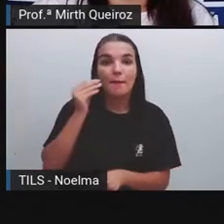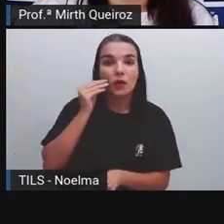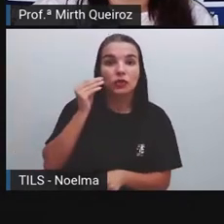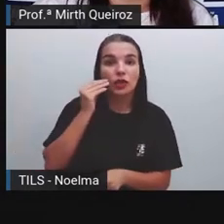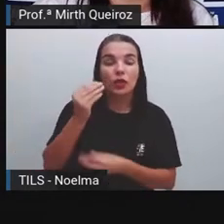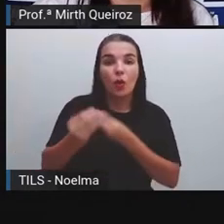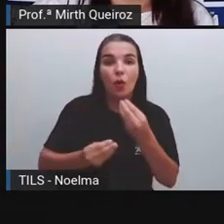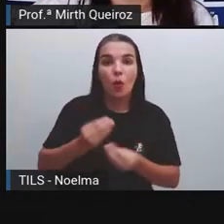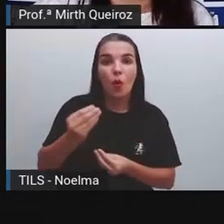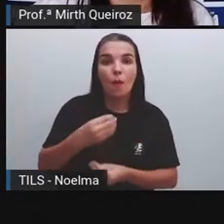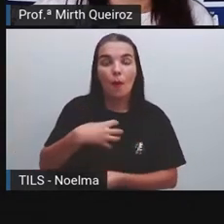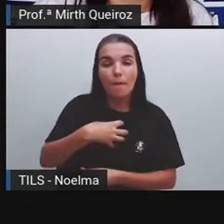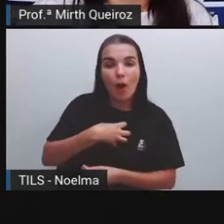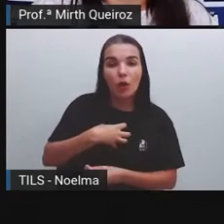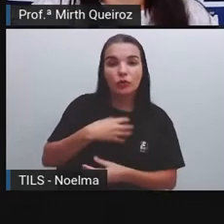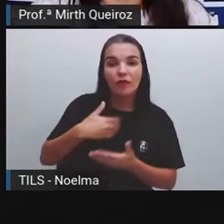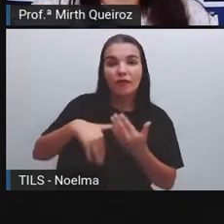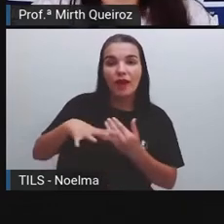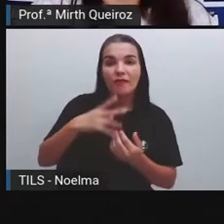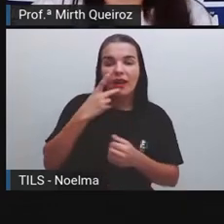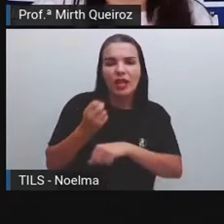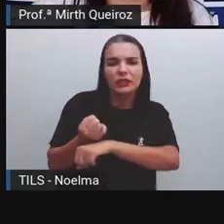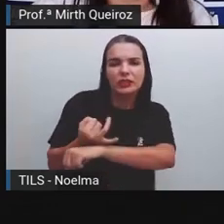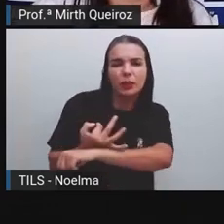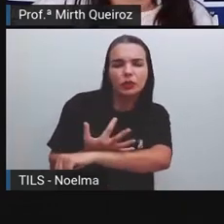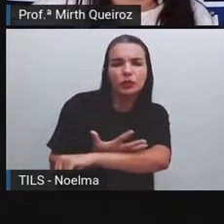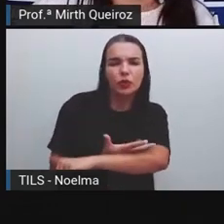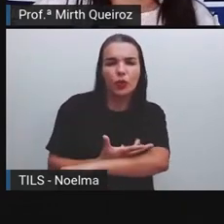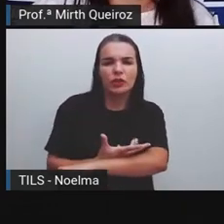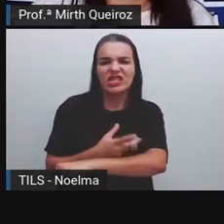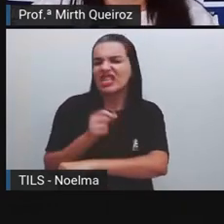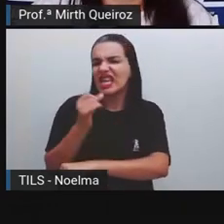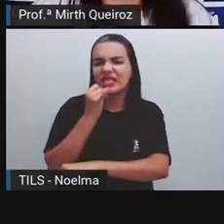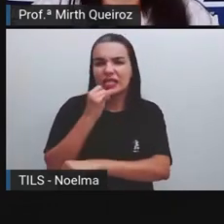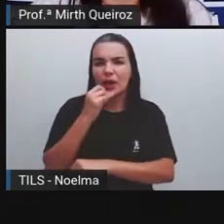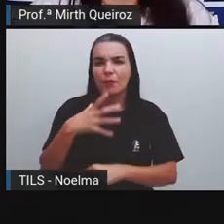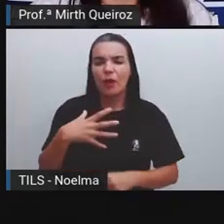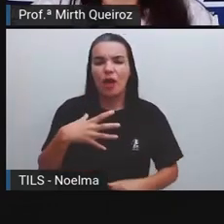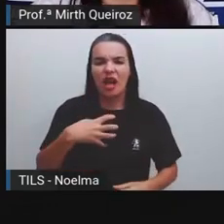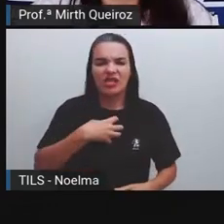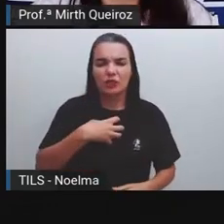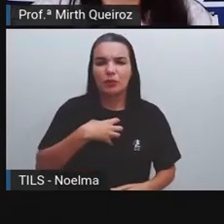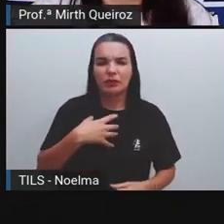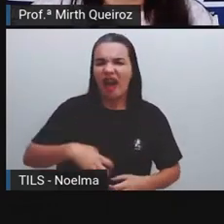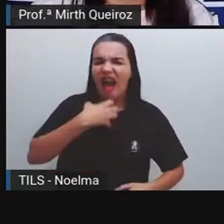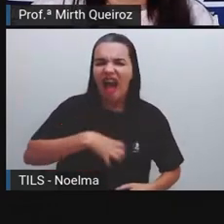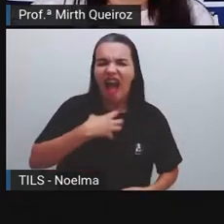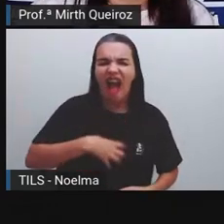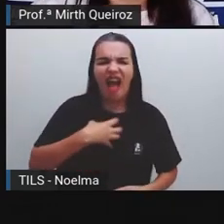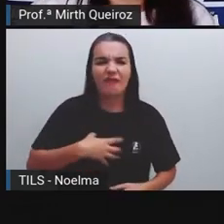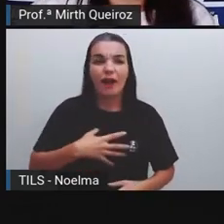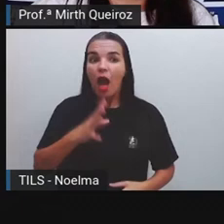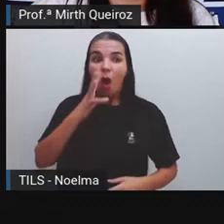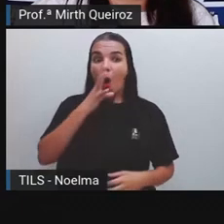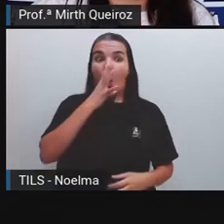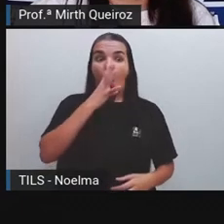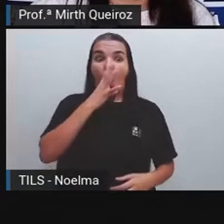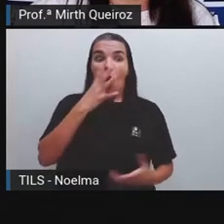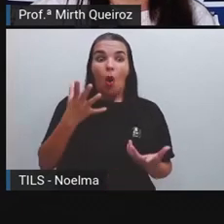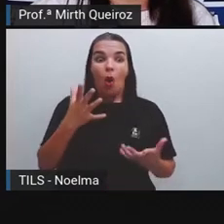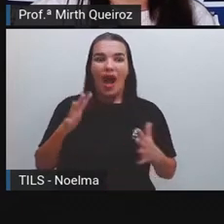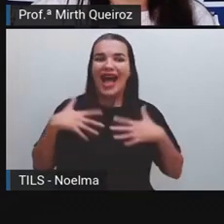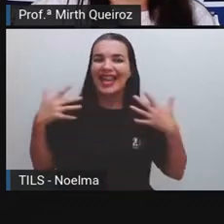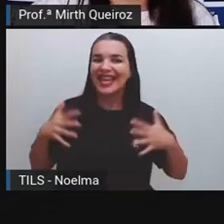revelar ali os seus sentimentos, como é o caso da raiva, do espanto, da alegria, da tristeza.